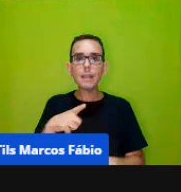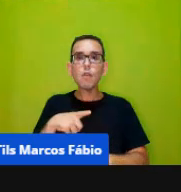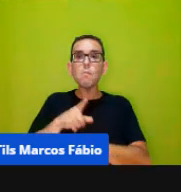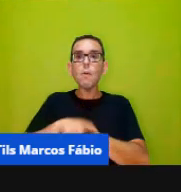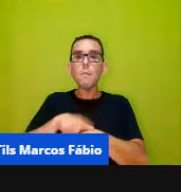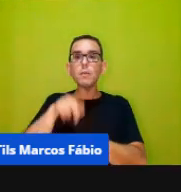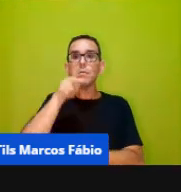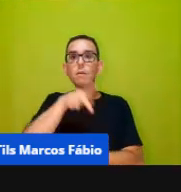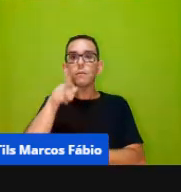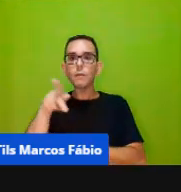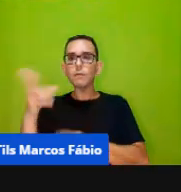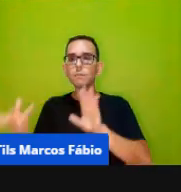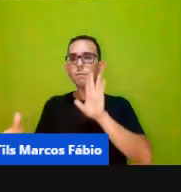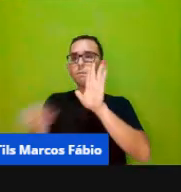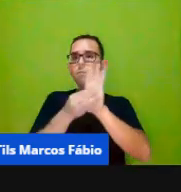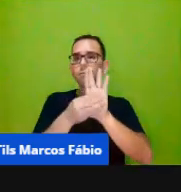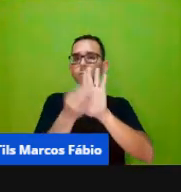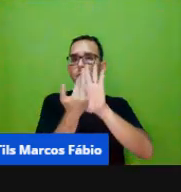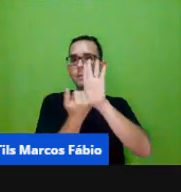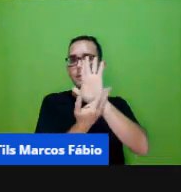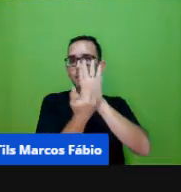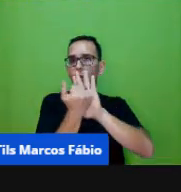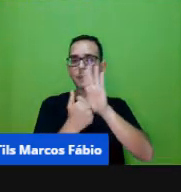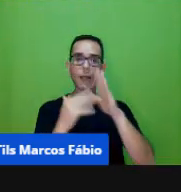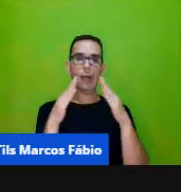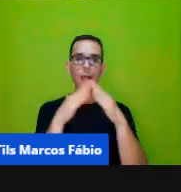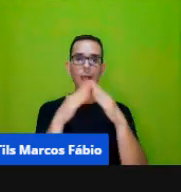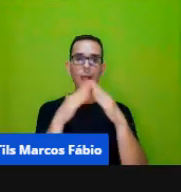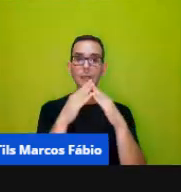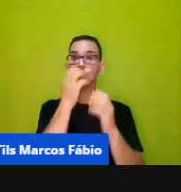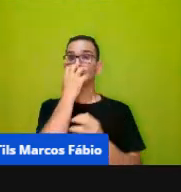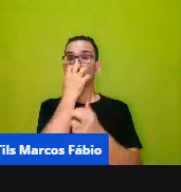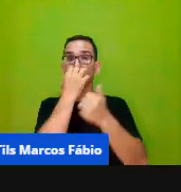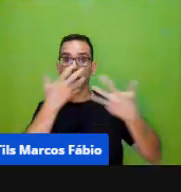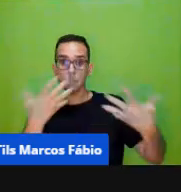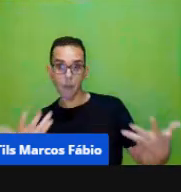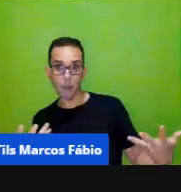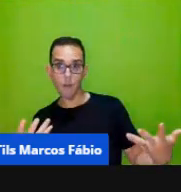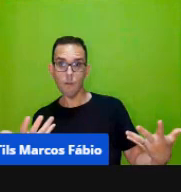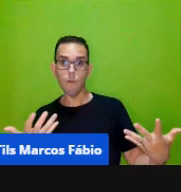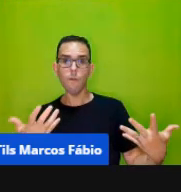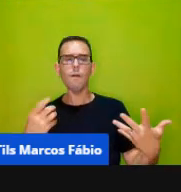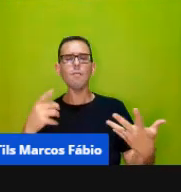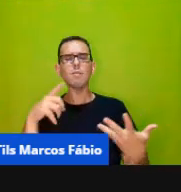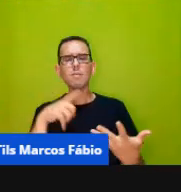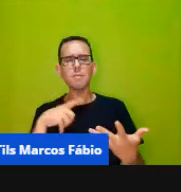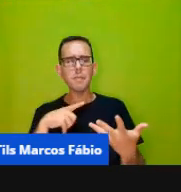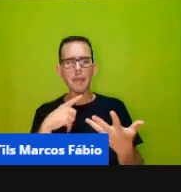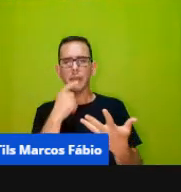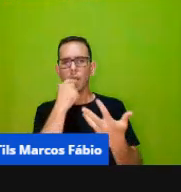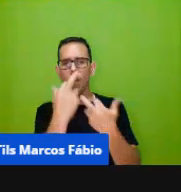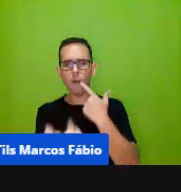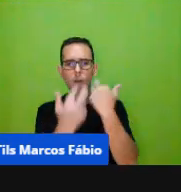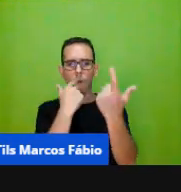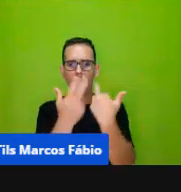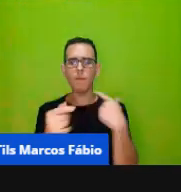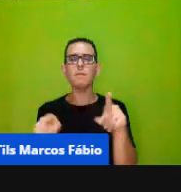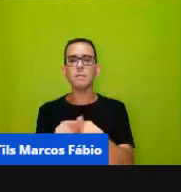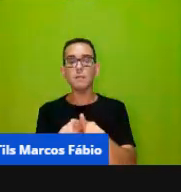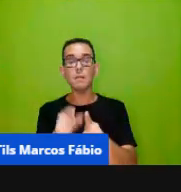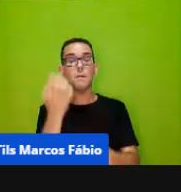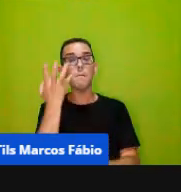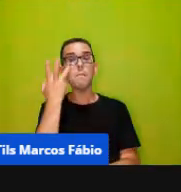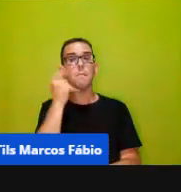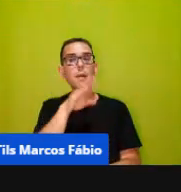desenho ali da casa do animal tem diversas coisas dá para você construir com o tangram para a criança tentar